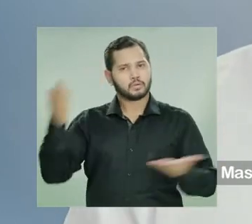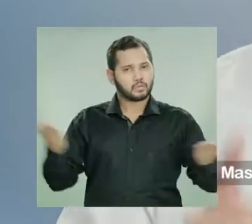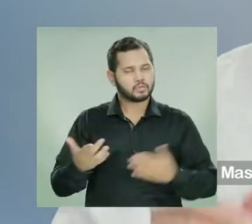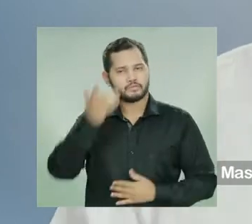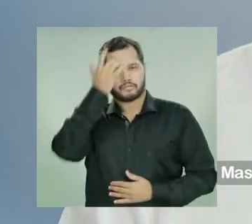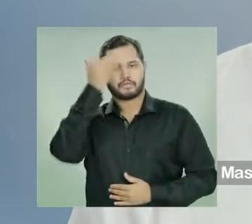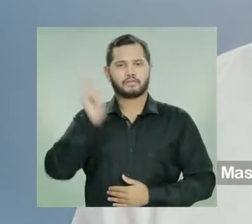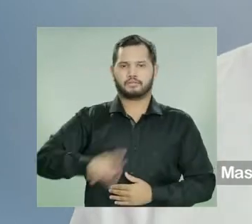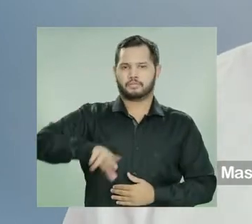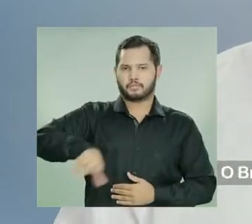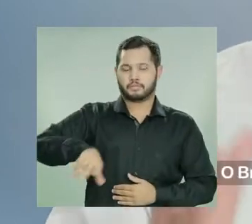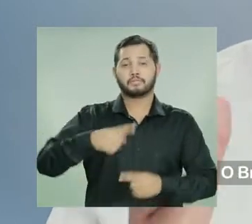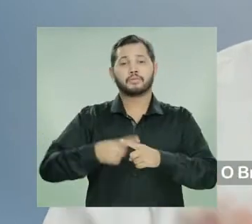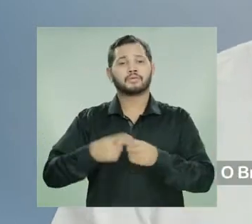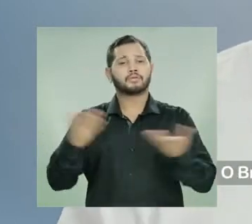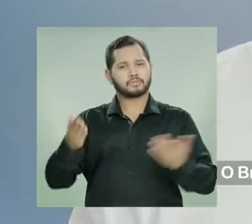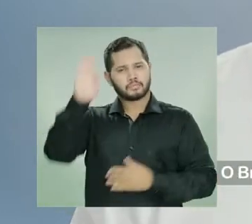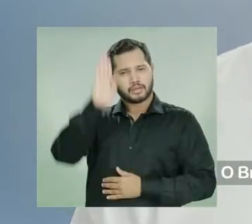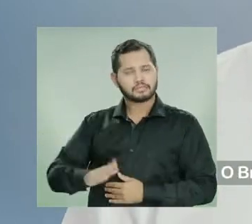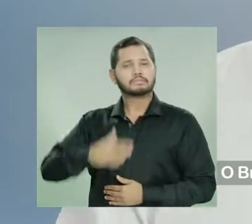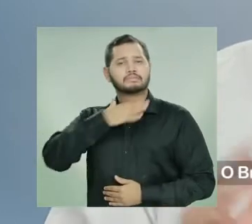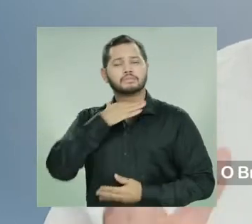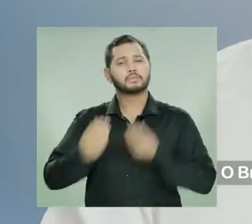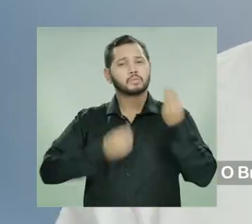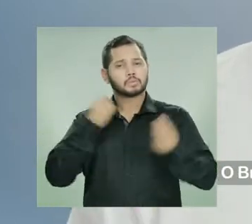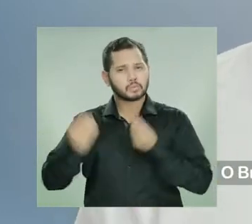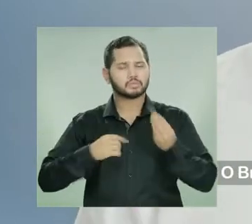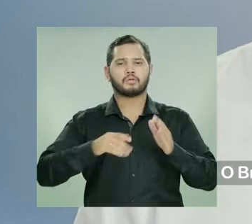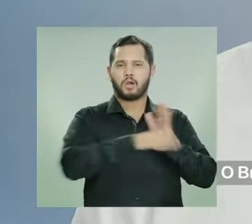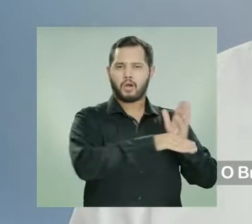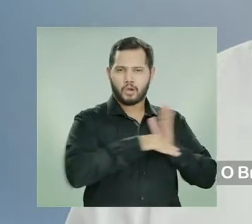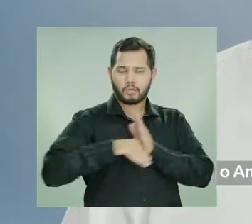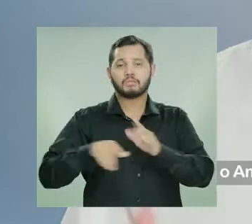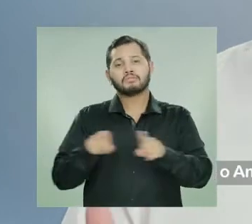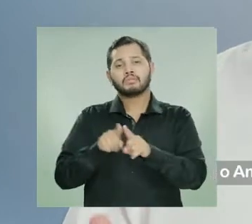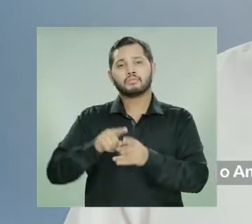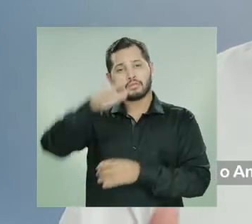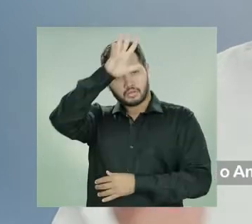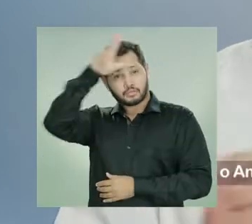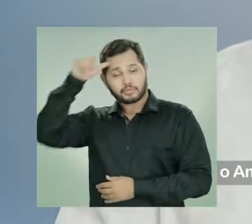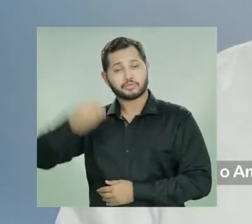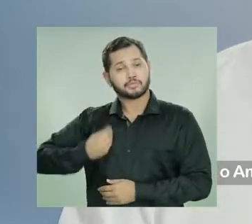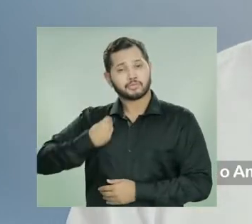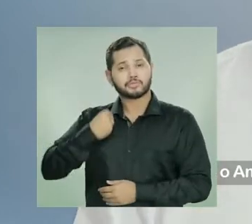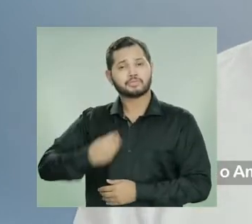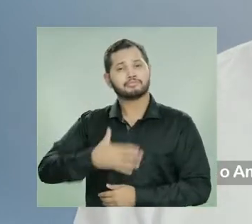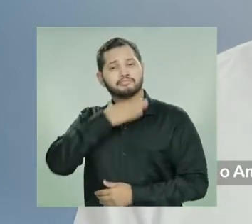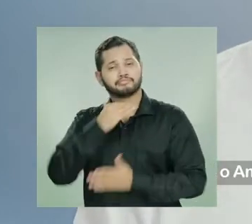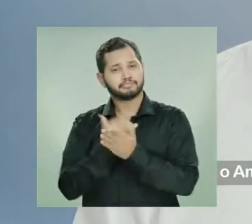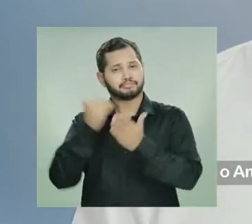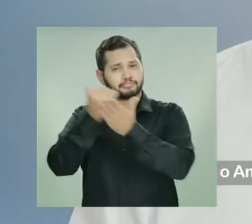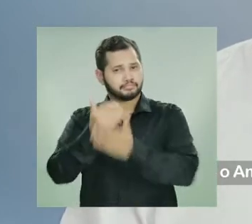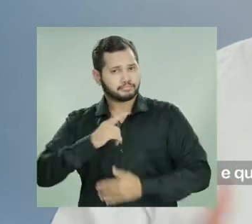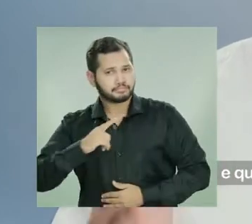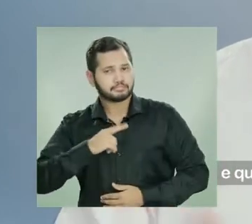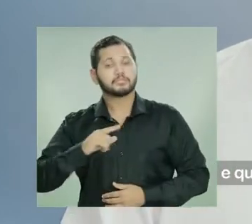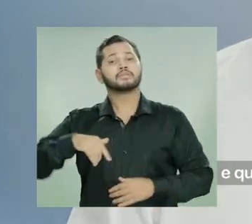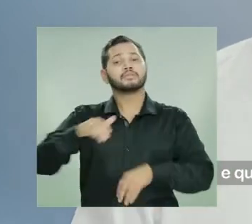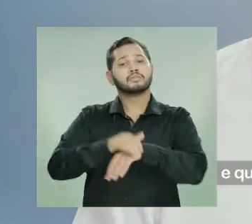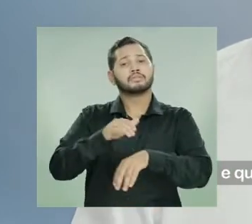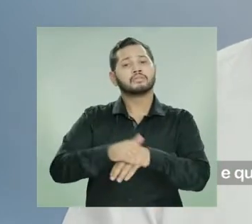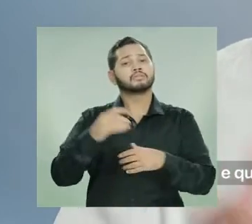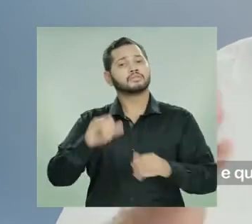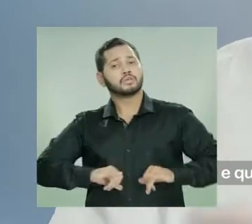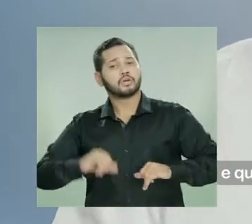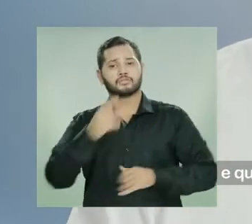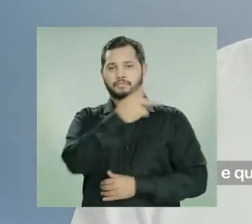sei que a coisa não está fácil. O Brasil com um governo perdido na corrupção. O Amazonas vivendo a maior crise da história. E quem